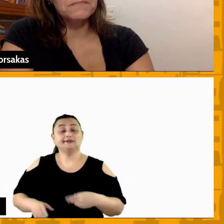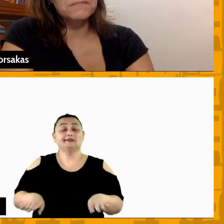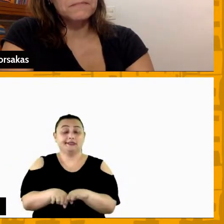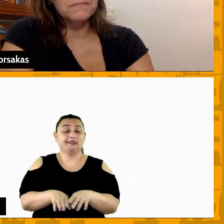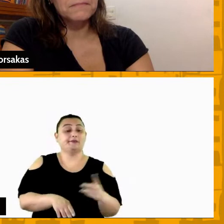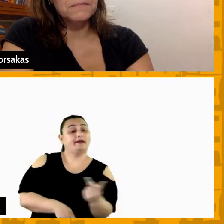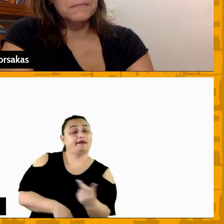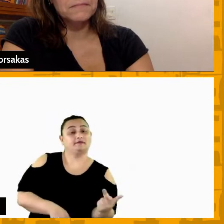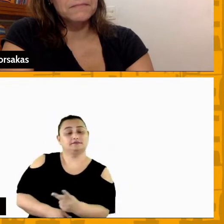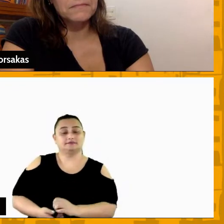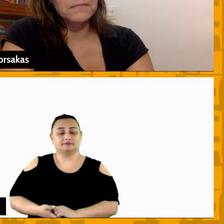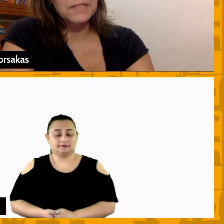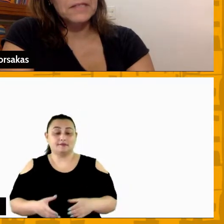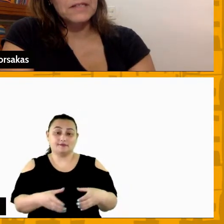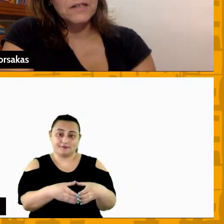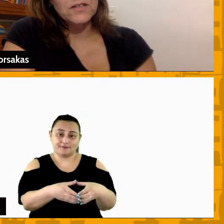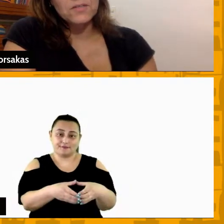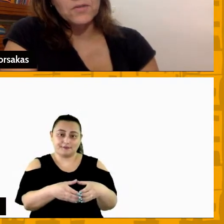beneficiando o grupo